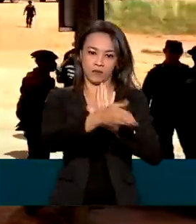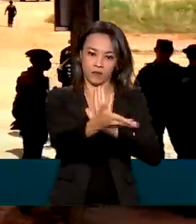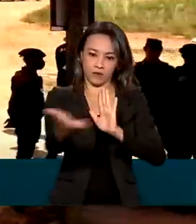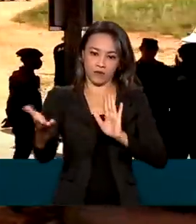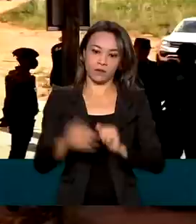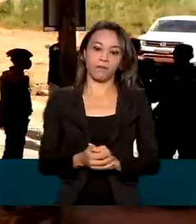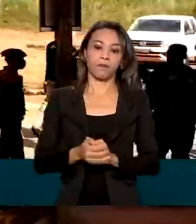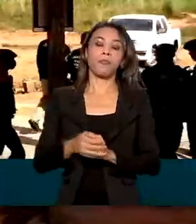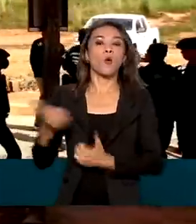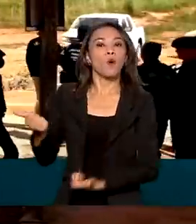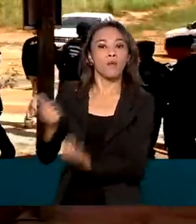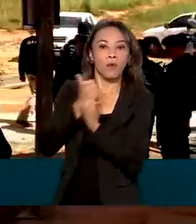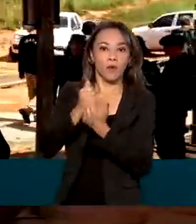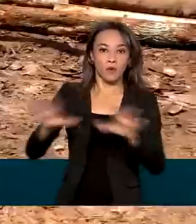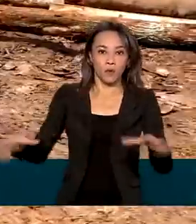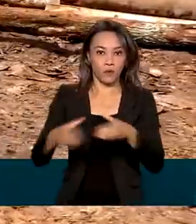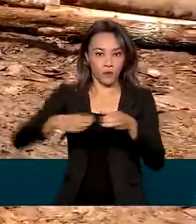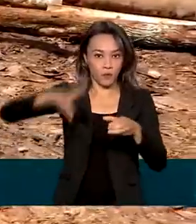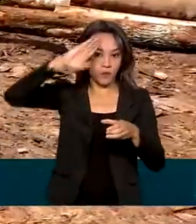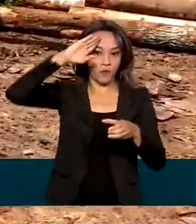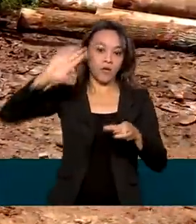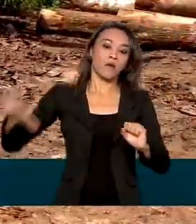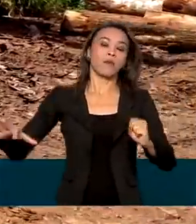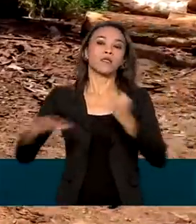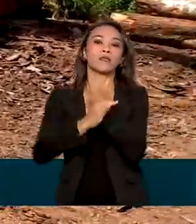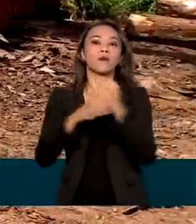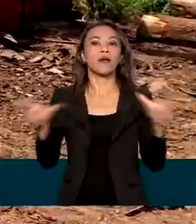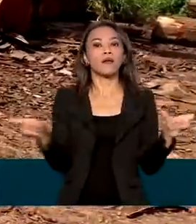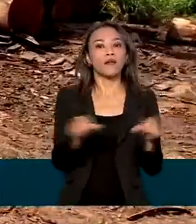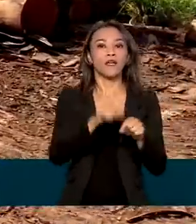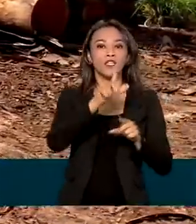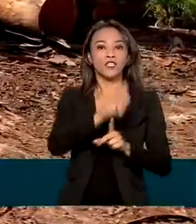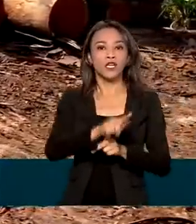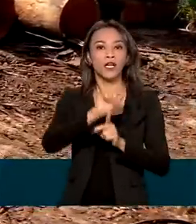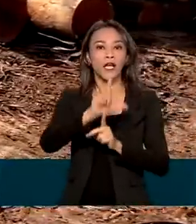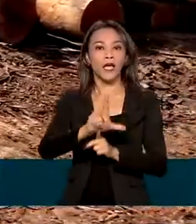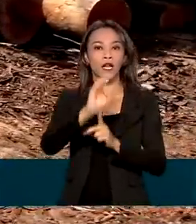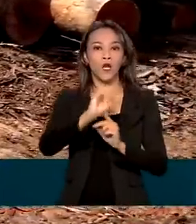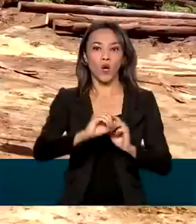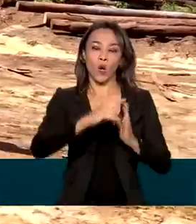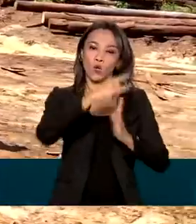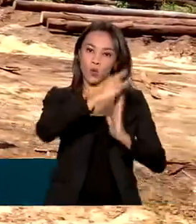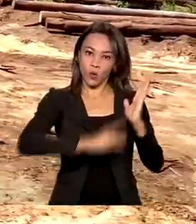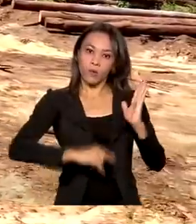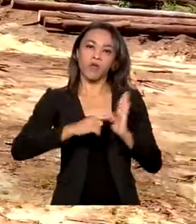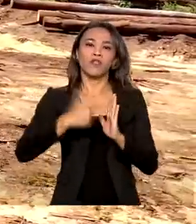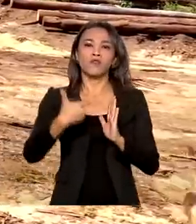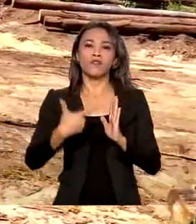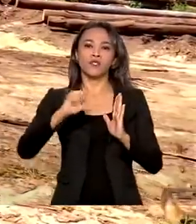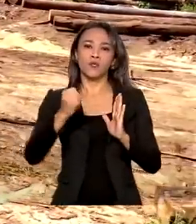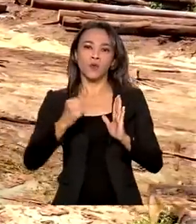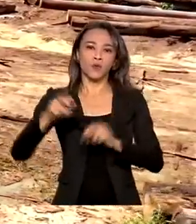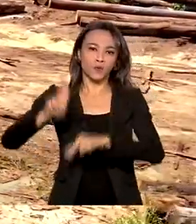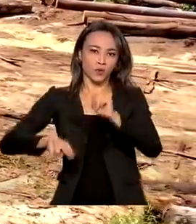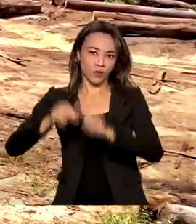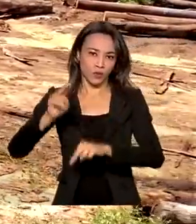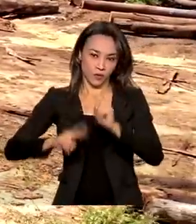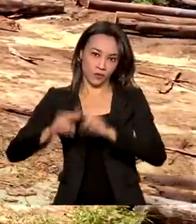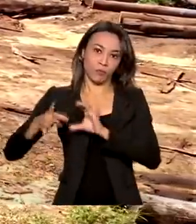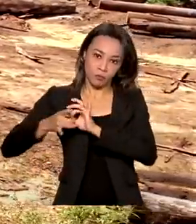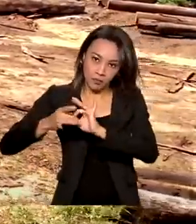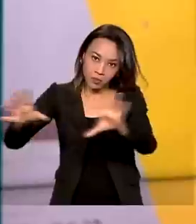emprego das Forças Armadas para garantia da lei e da ordem foi autorizado em 28 de junho pelo presidente Jair